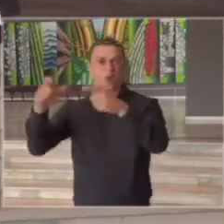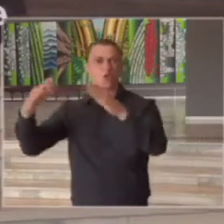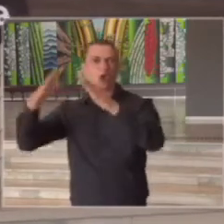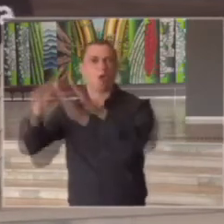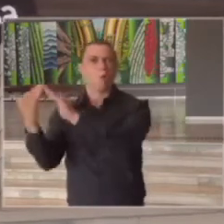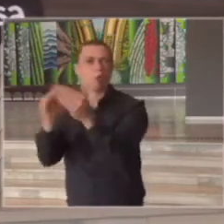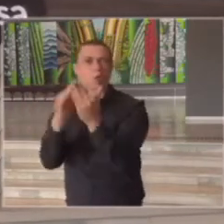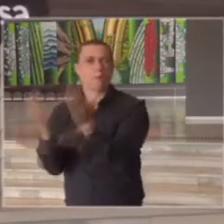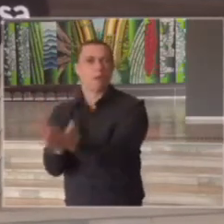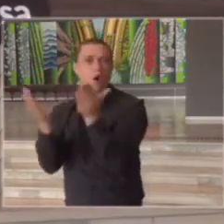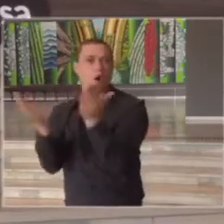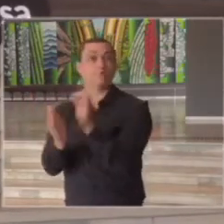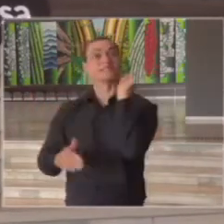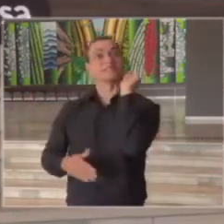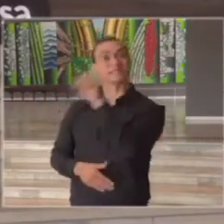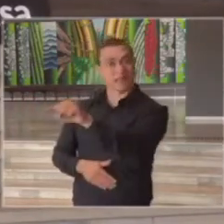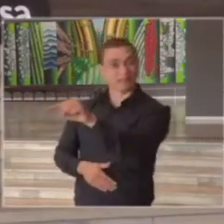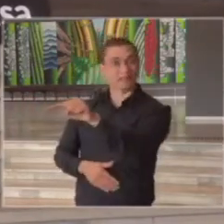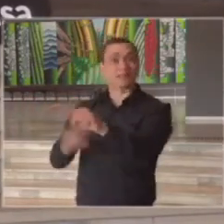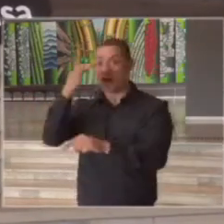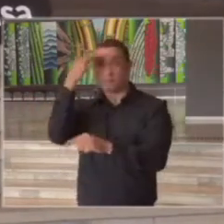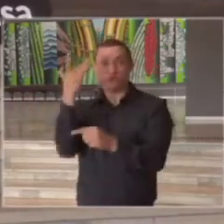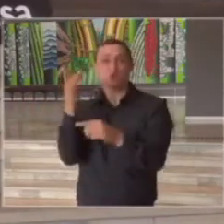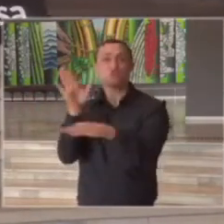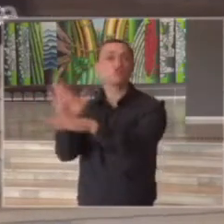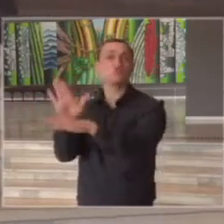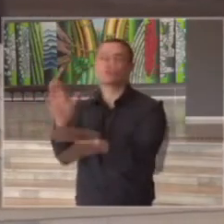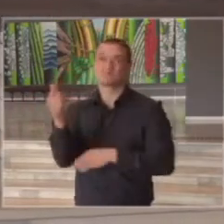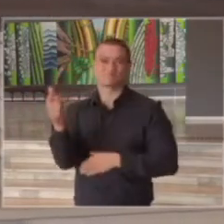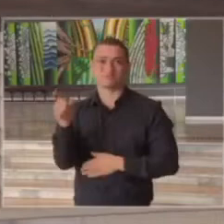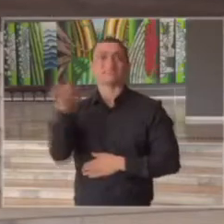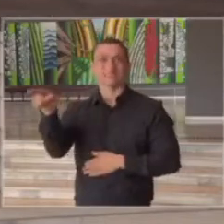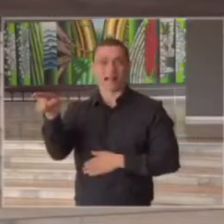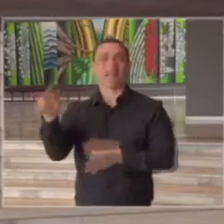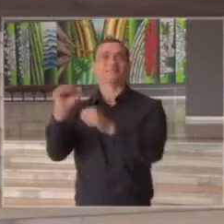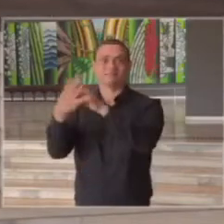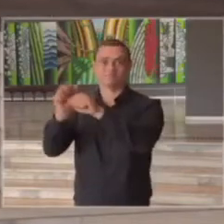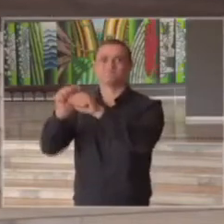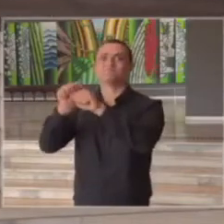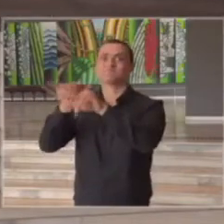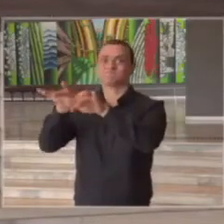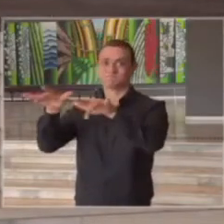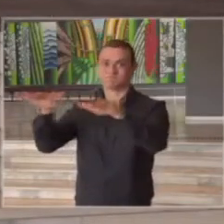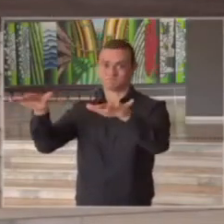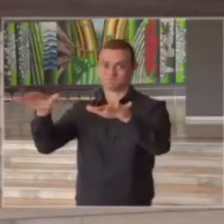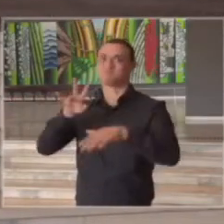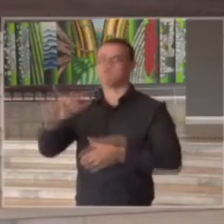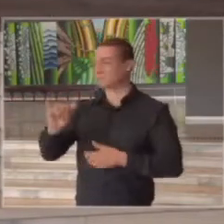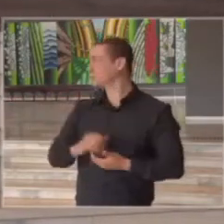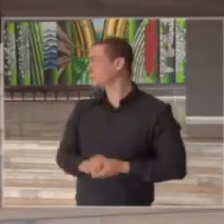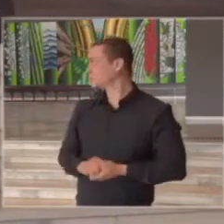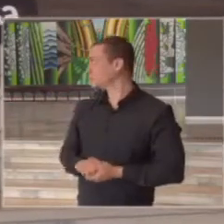lá onde estão as populações desassistidas isso deve aumentar próximo